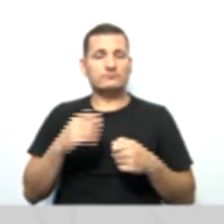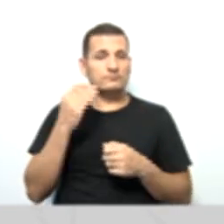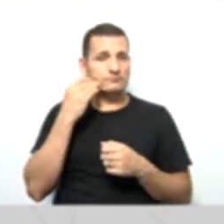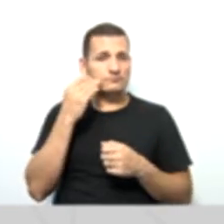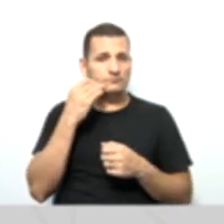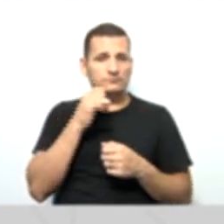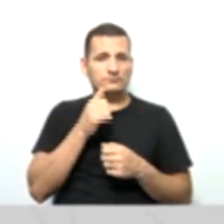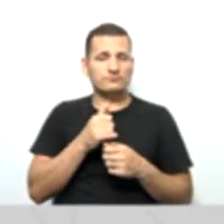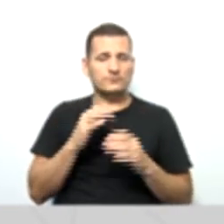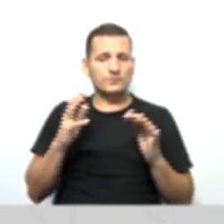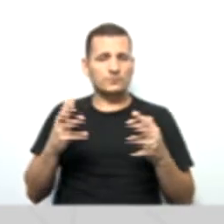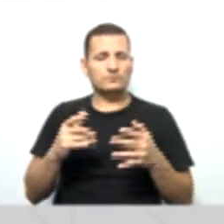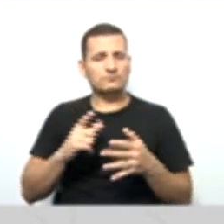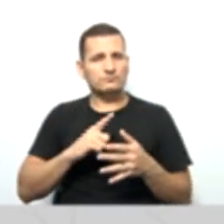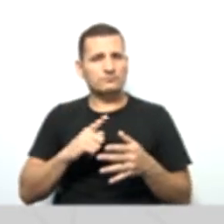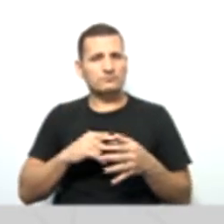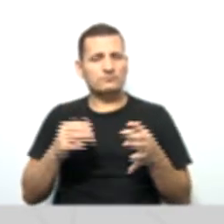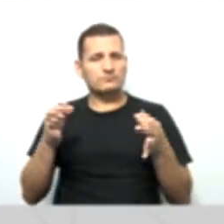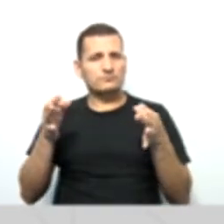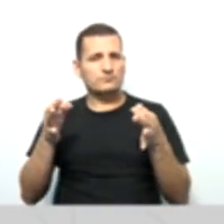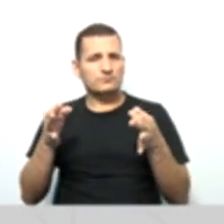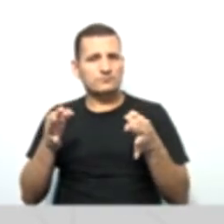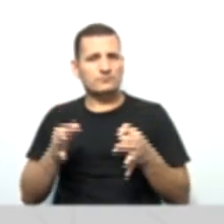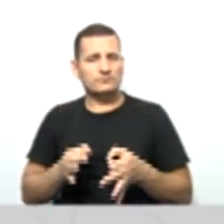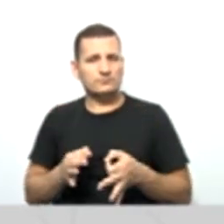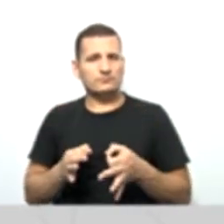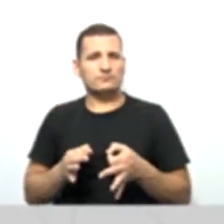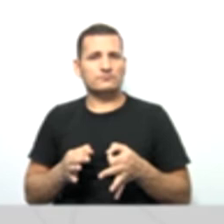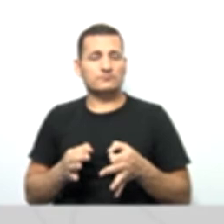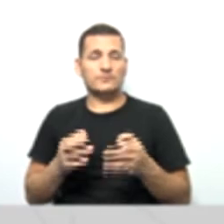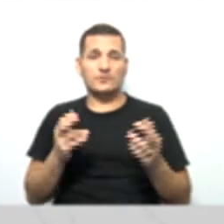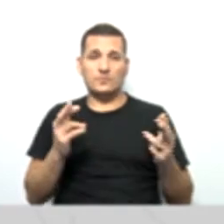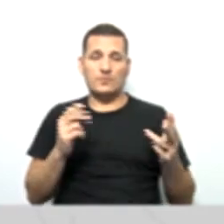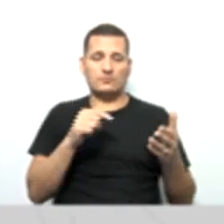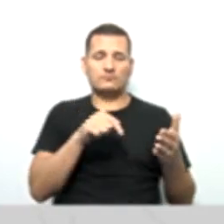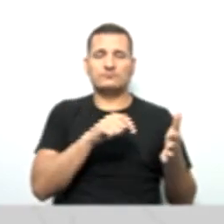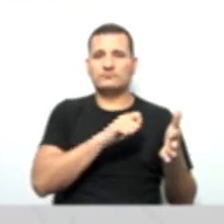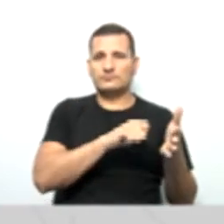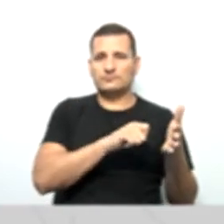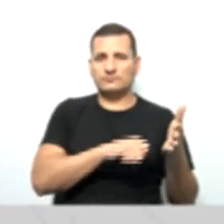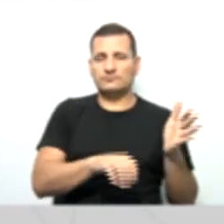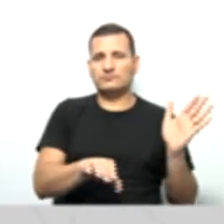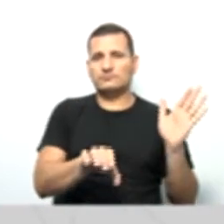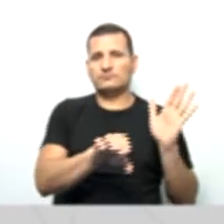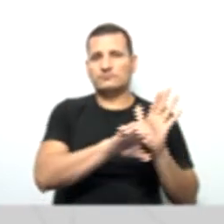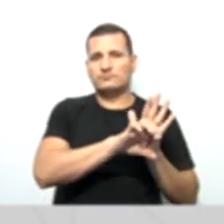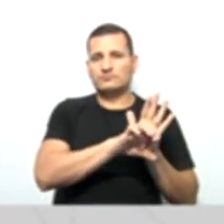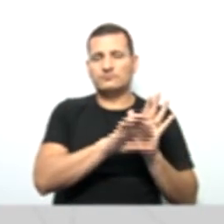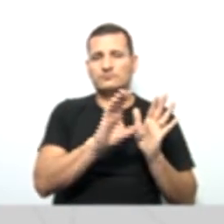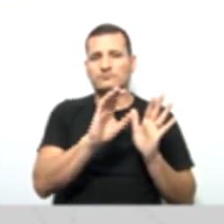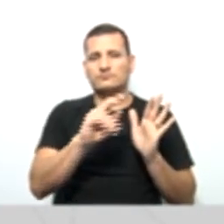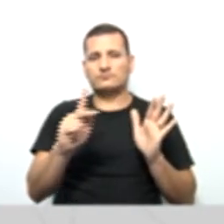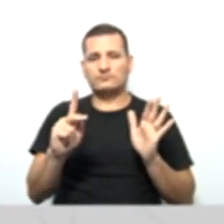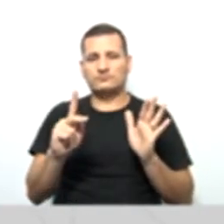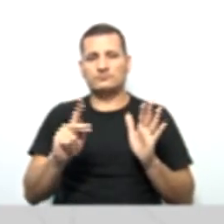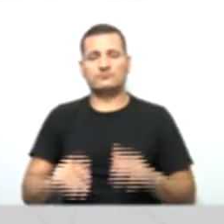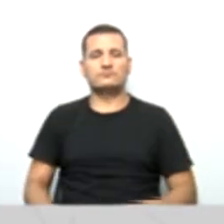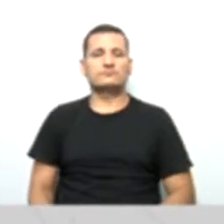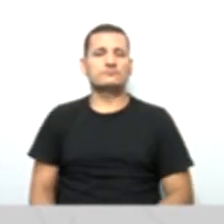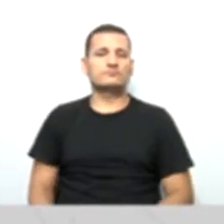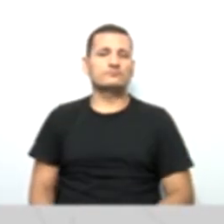está saindo como previsto, como que estava escrito lá no estatuto da cooperativa, ok?